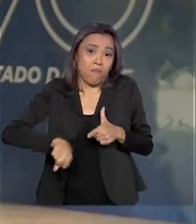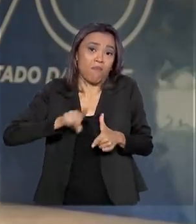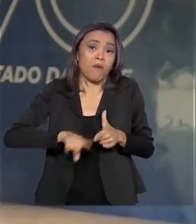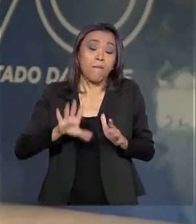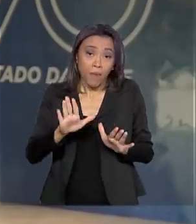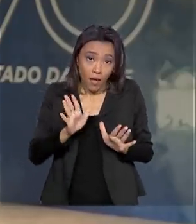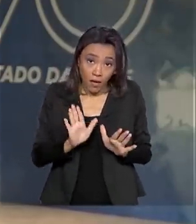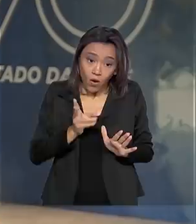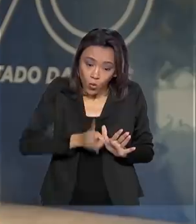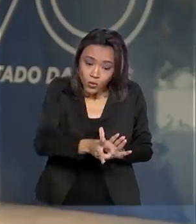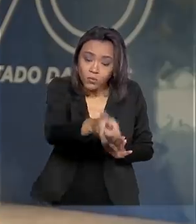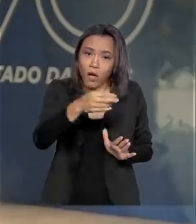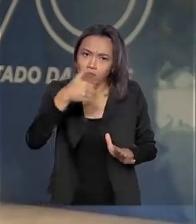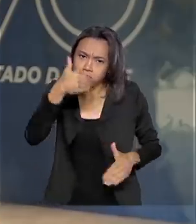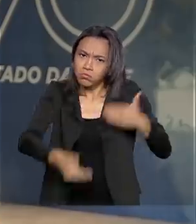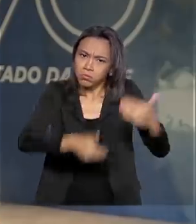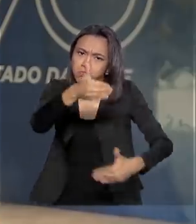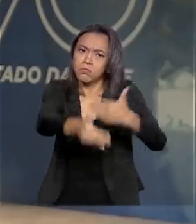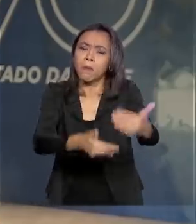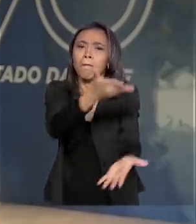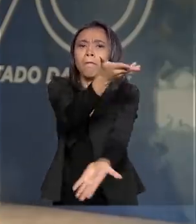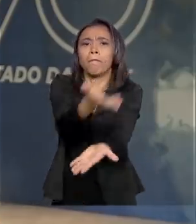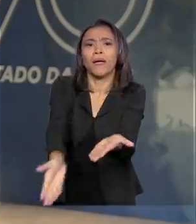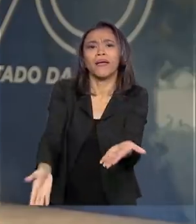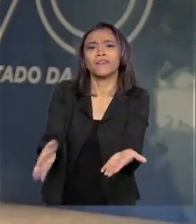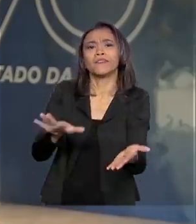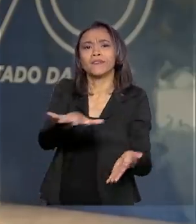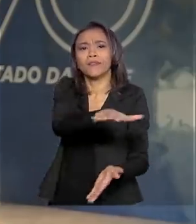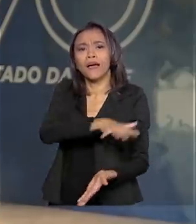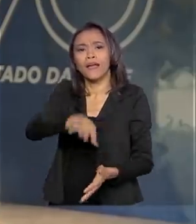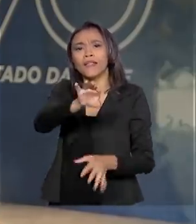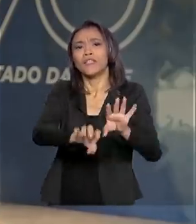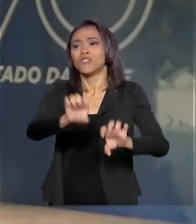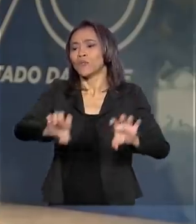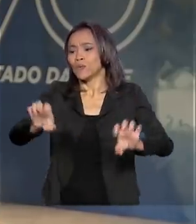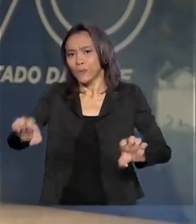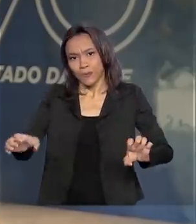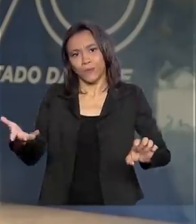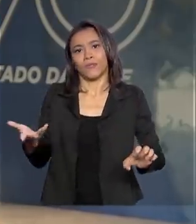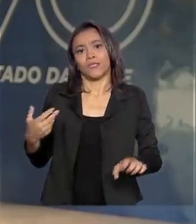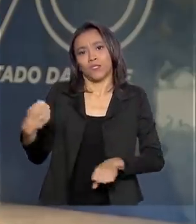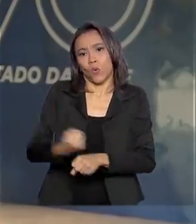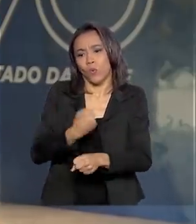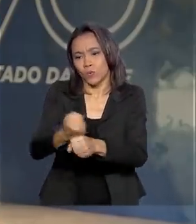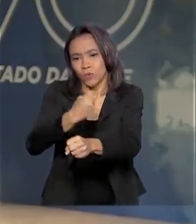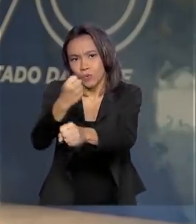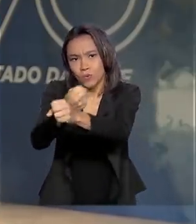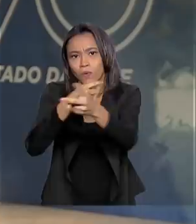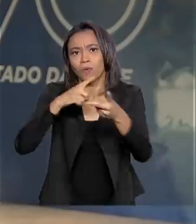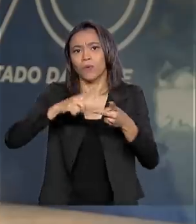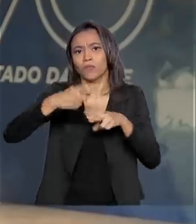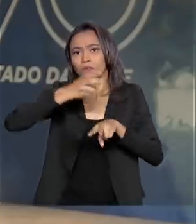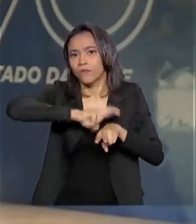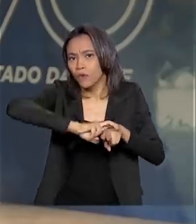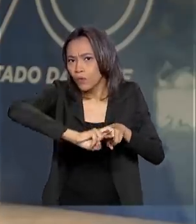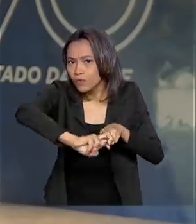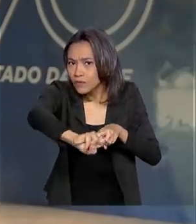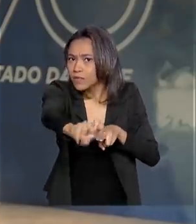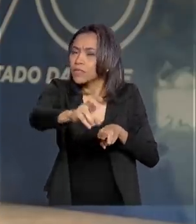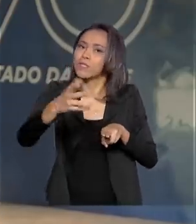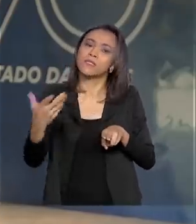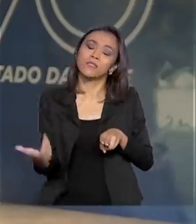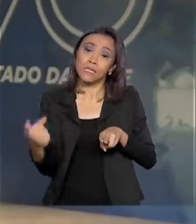crescendo, o setor perde melhorias em infraestrutura viária, com obras em rodovias e ferrovias federais